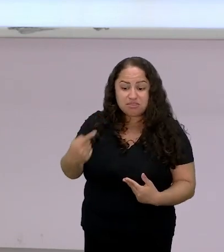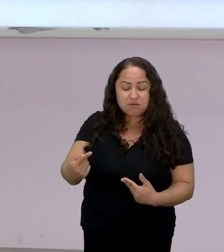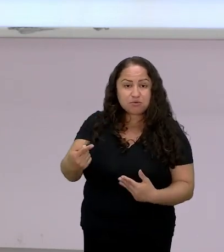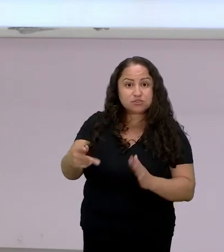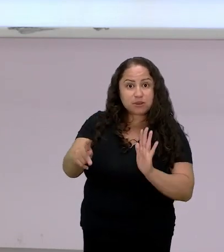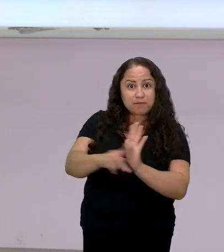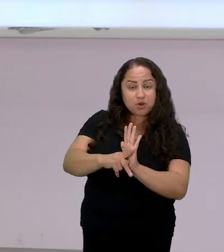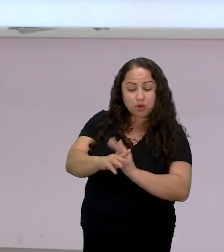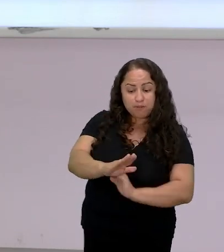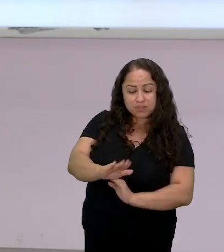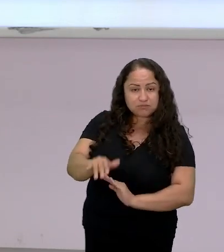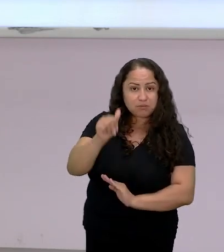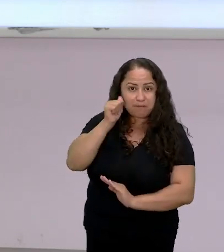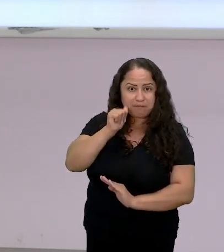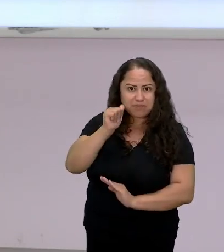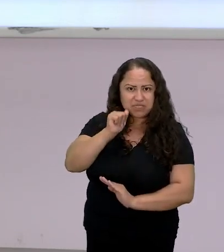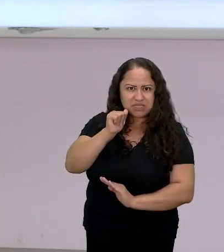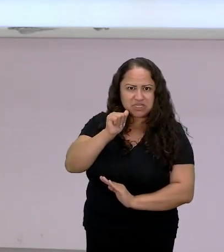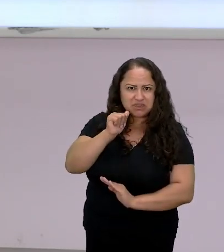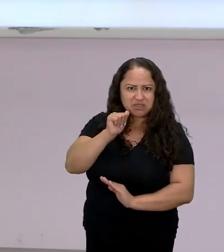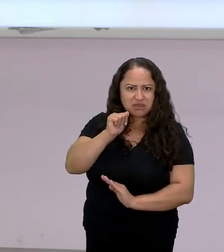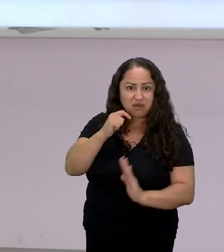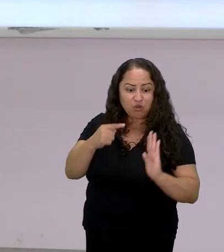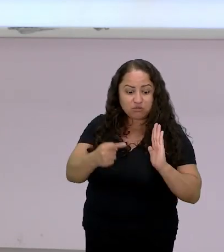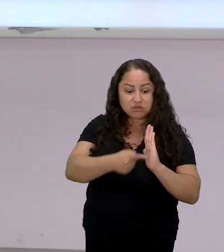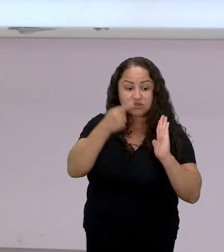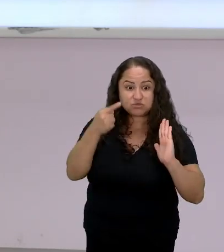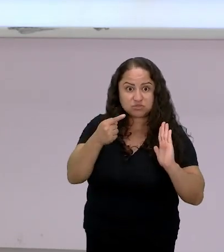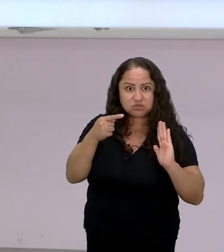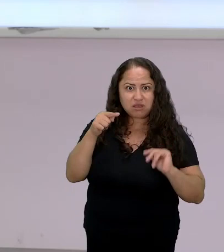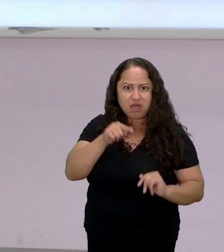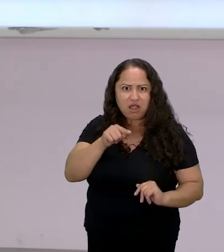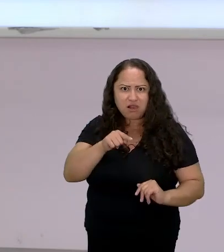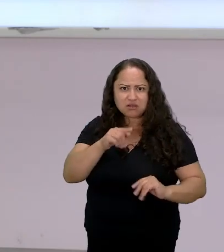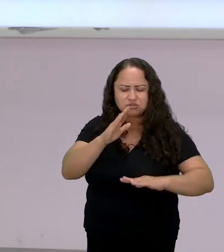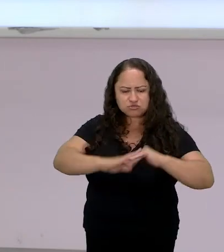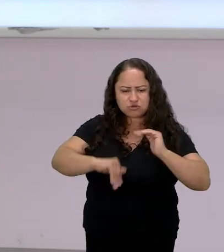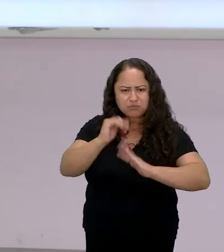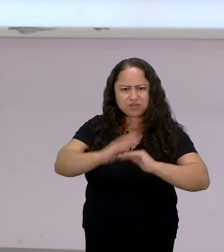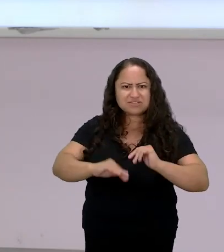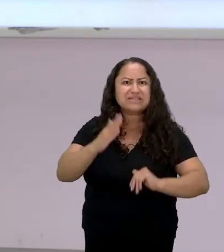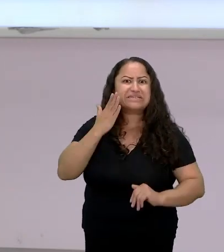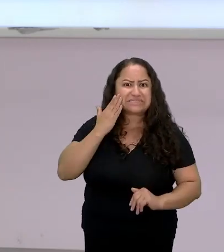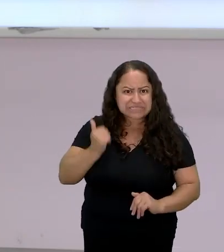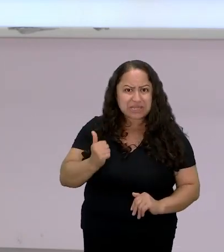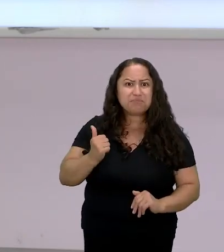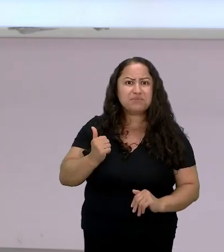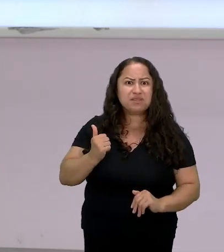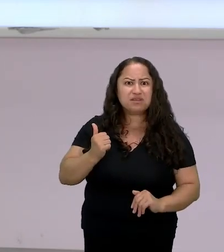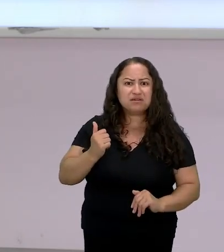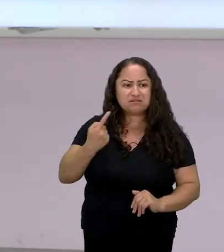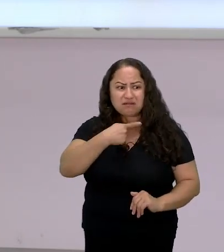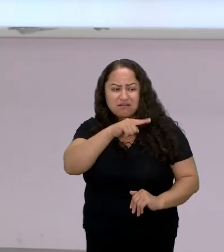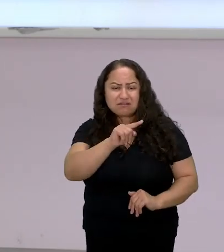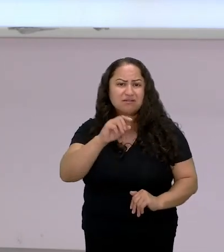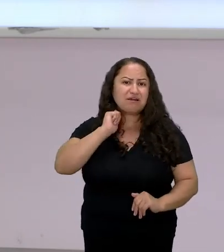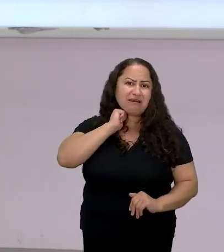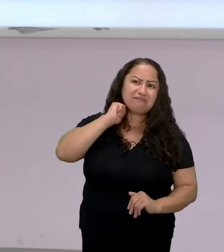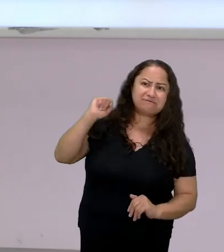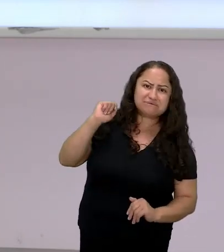menina denuncia ela de uma de uma prática sabia que ela ia ser condenada que ela ia ser levada a forca